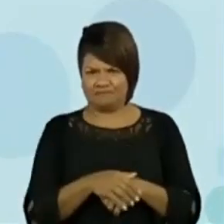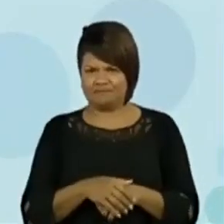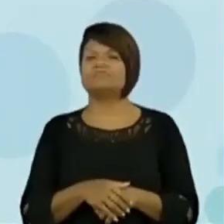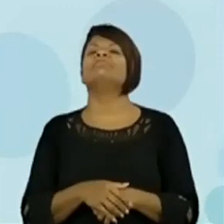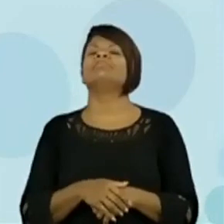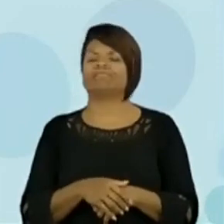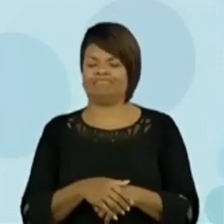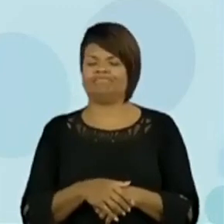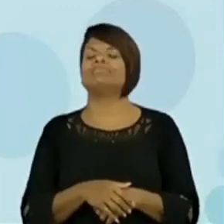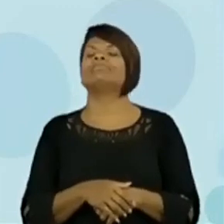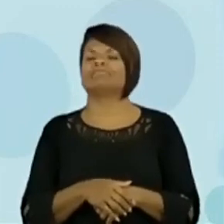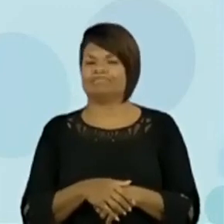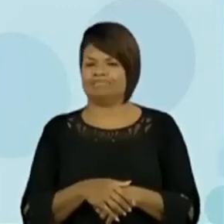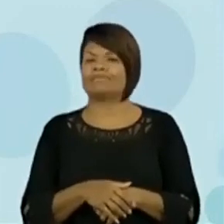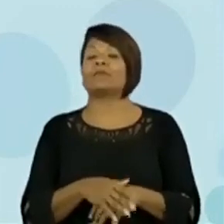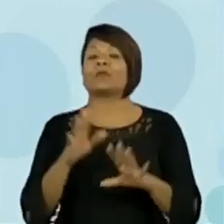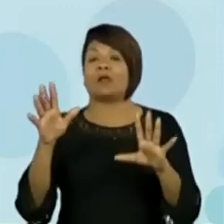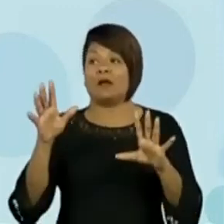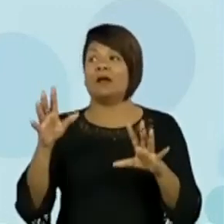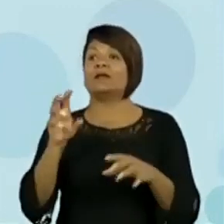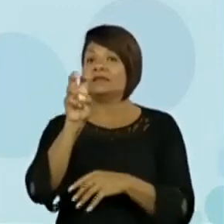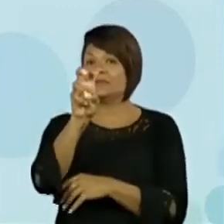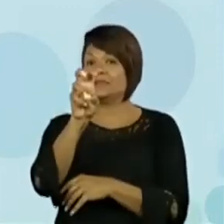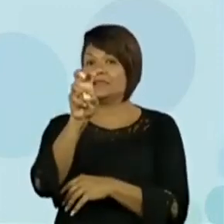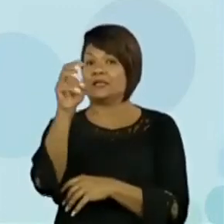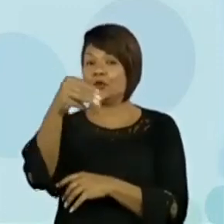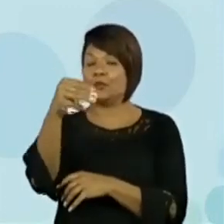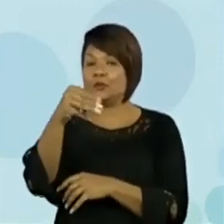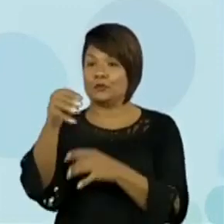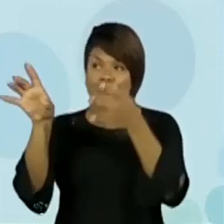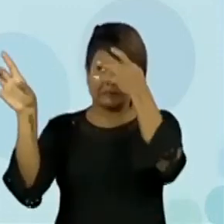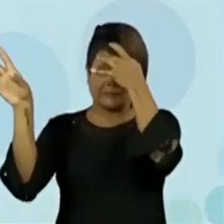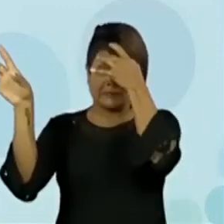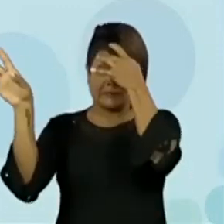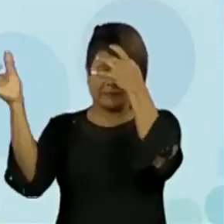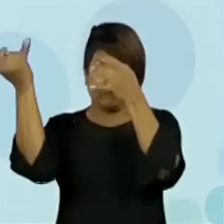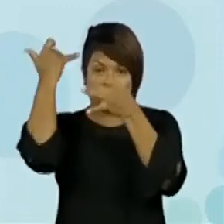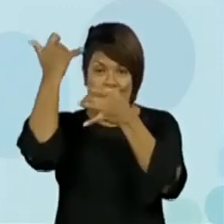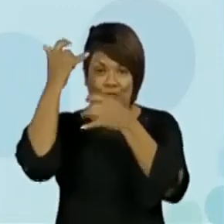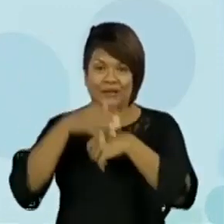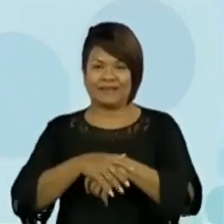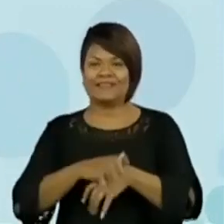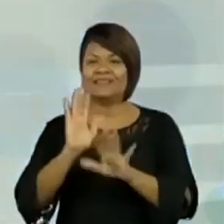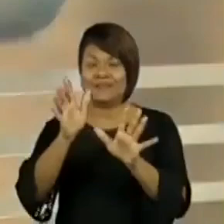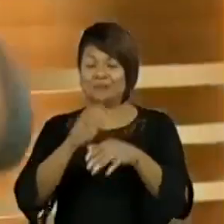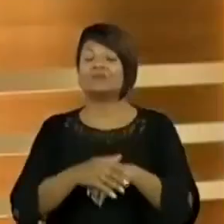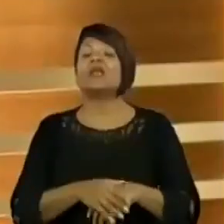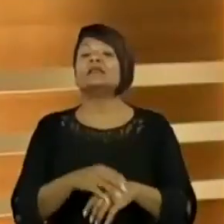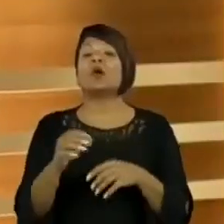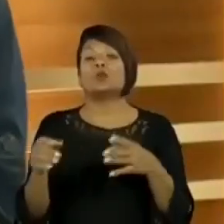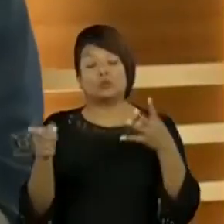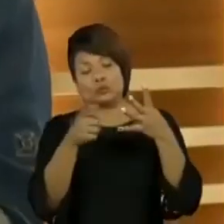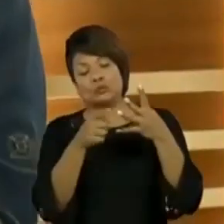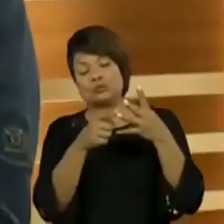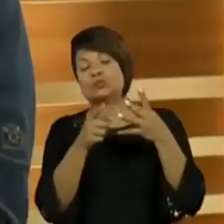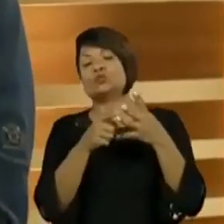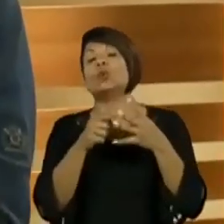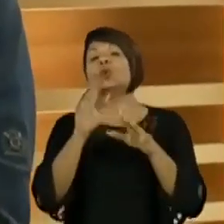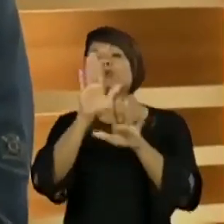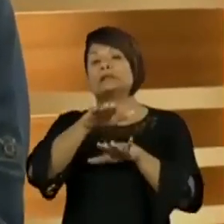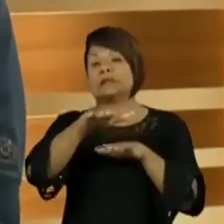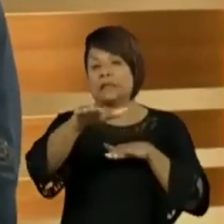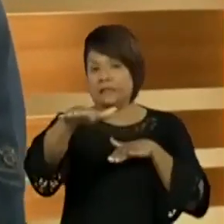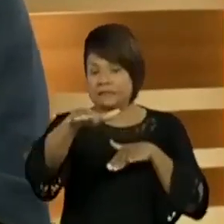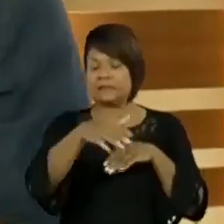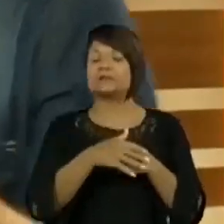O trânsito, ou o oráculo já está falando que faltam cinco minutos, então a gente já tem que ir no foco, hein? Galera, o trânsito, ele é um problema seríssimo, porque